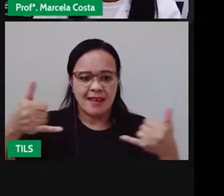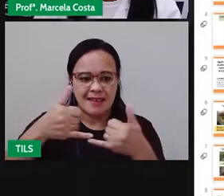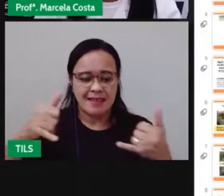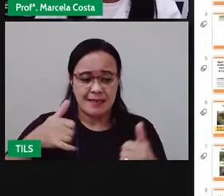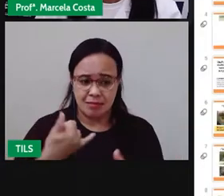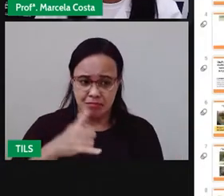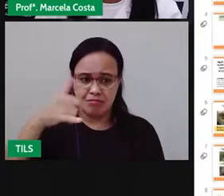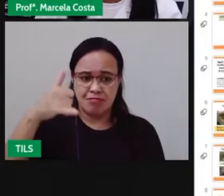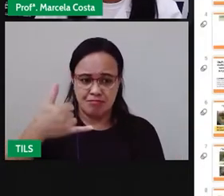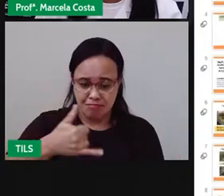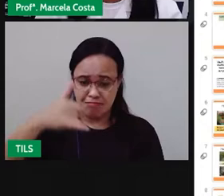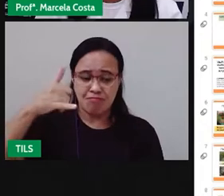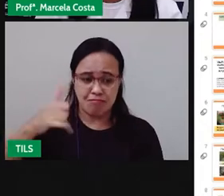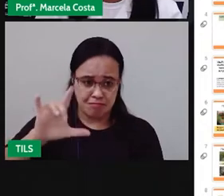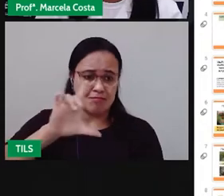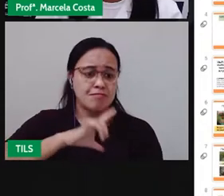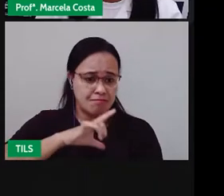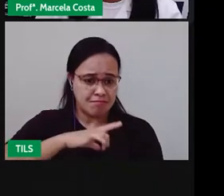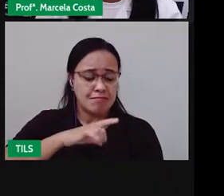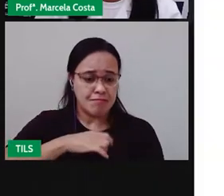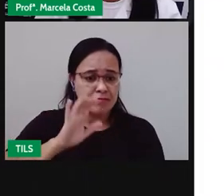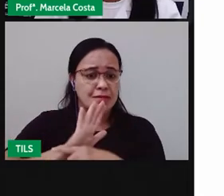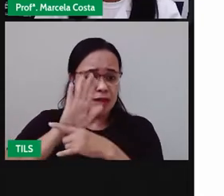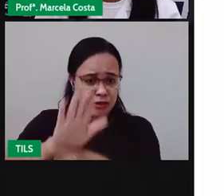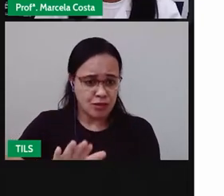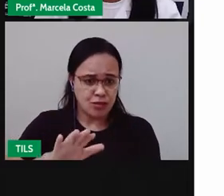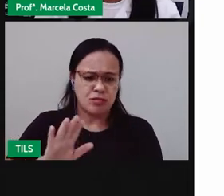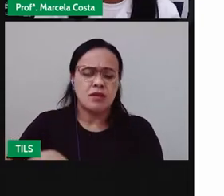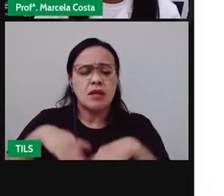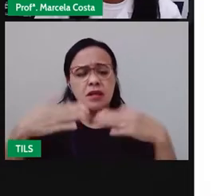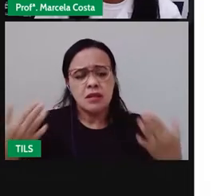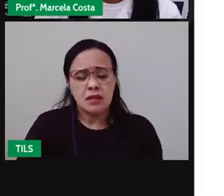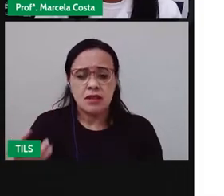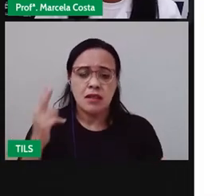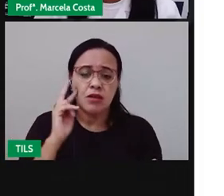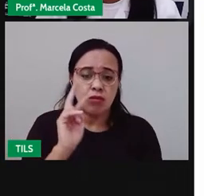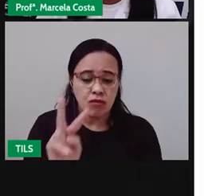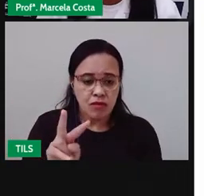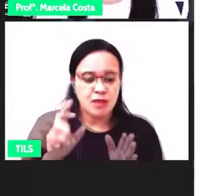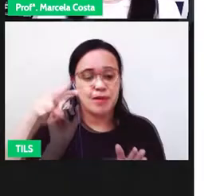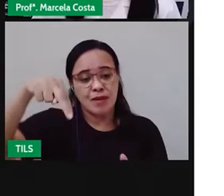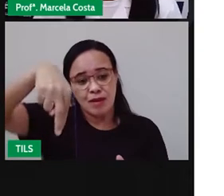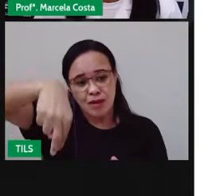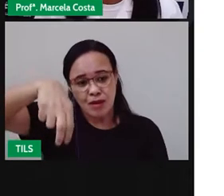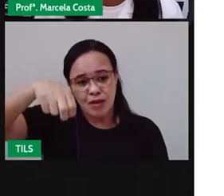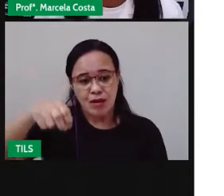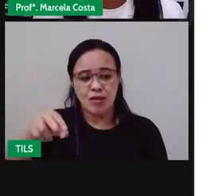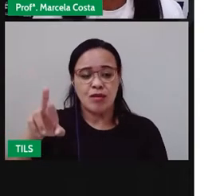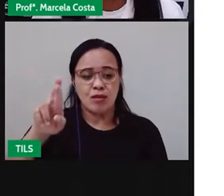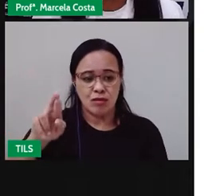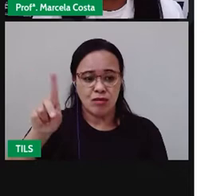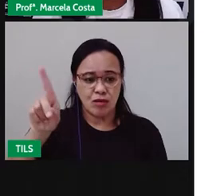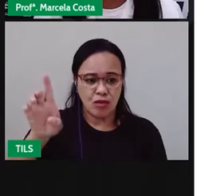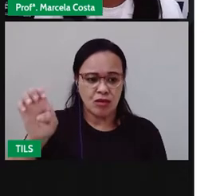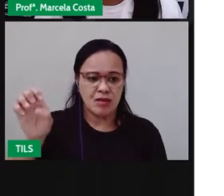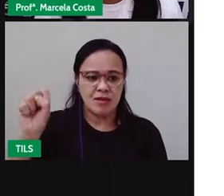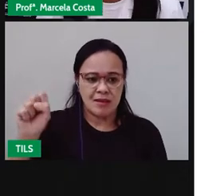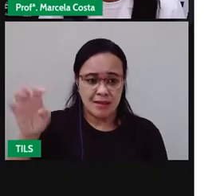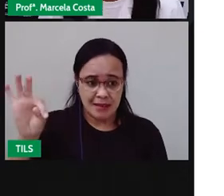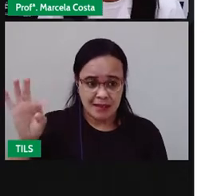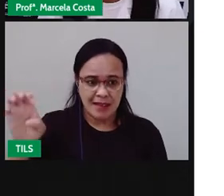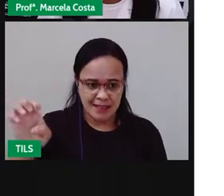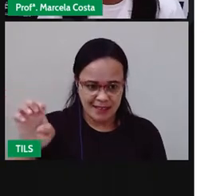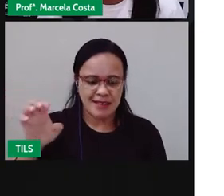Então, crianças, vimos aí no vídeo um pouco das características geográficas